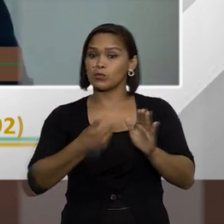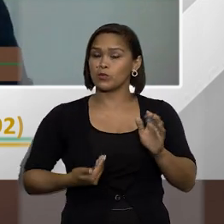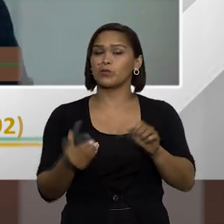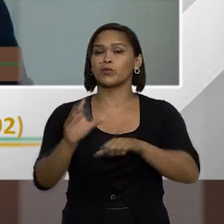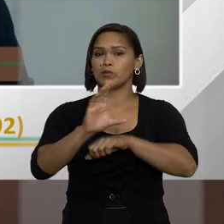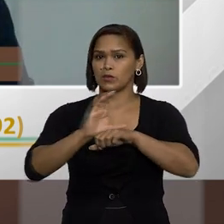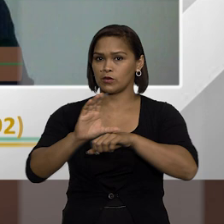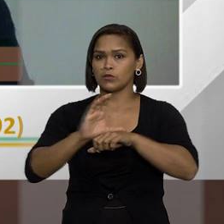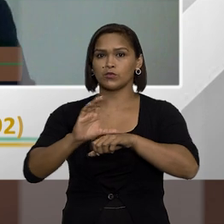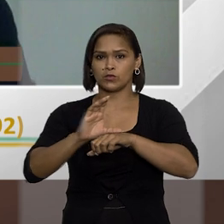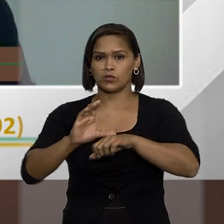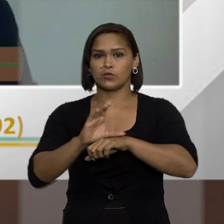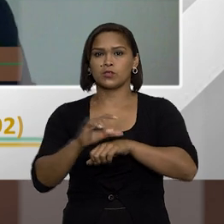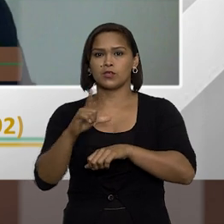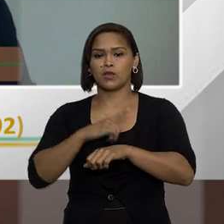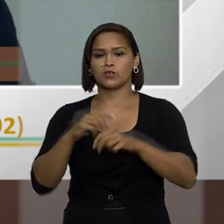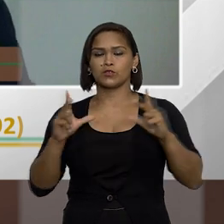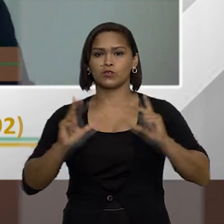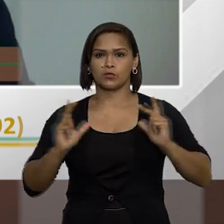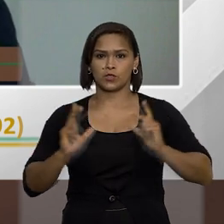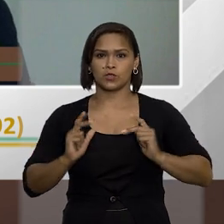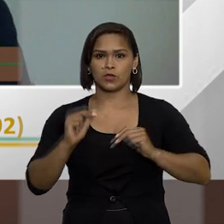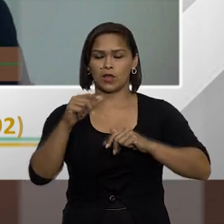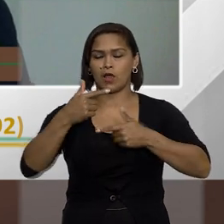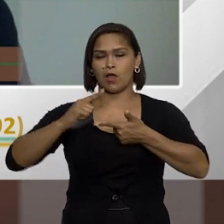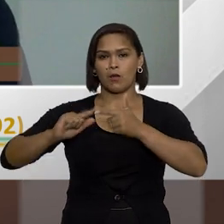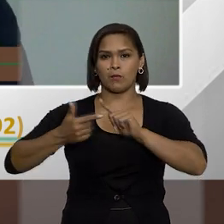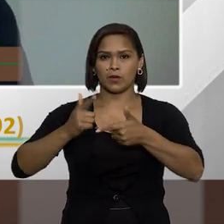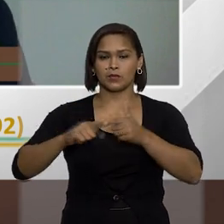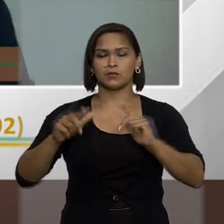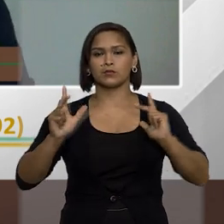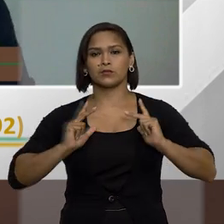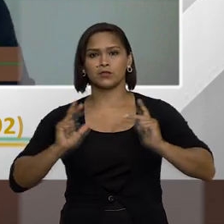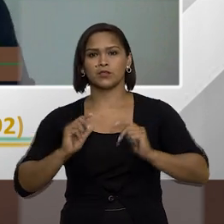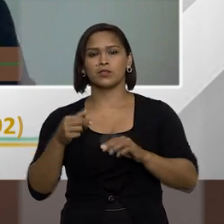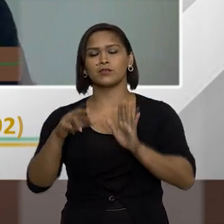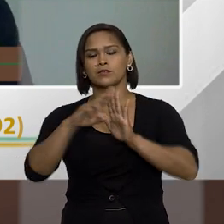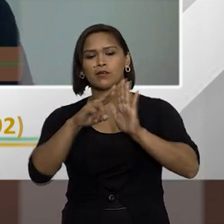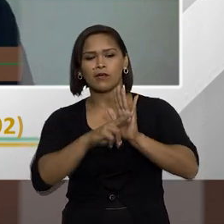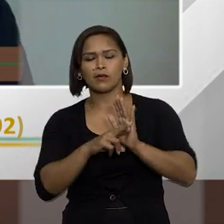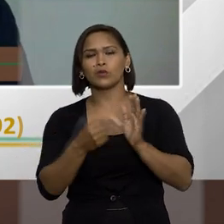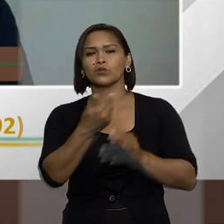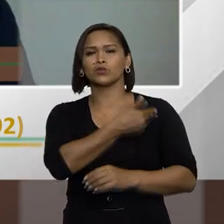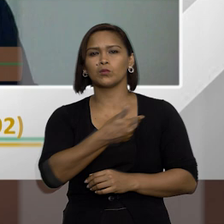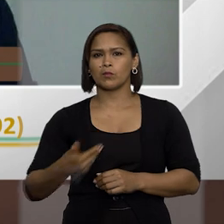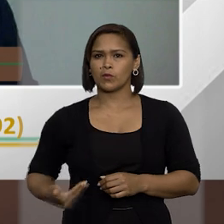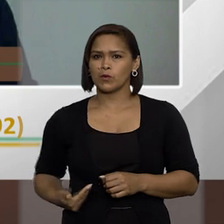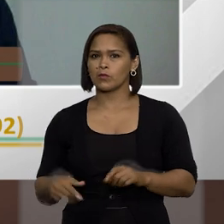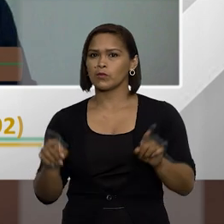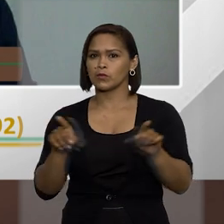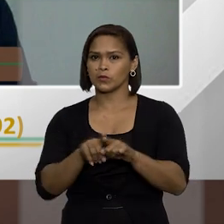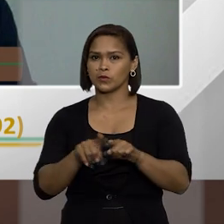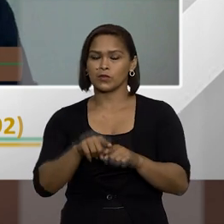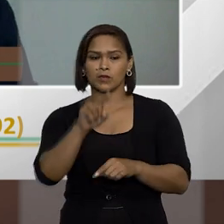na constituição de um particular, do patrimônio de um particular, se há recurso público, de algum modo,